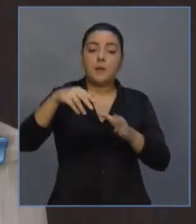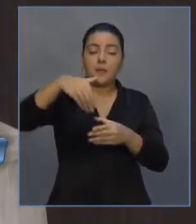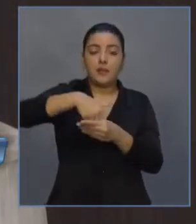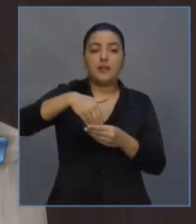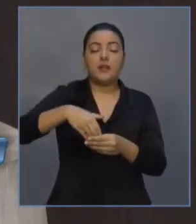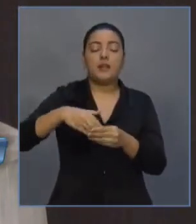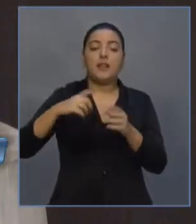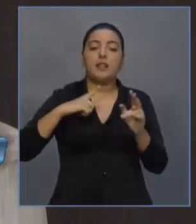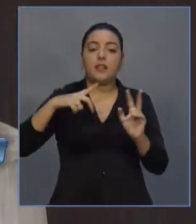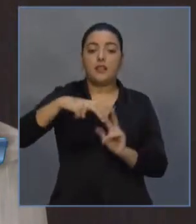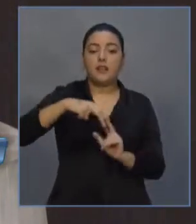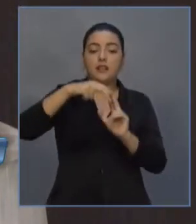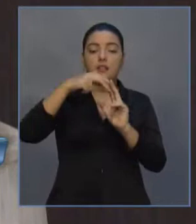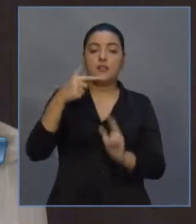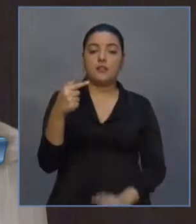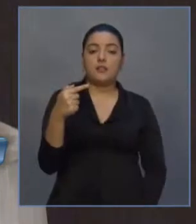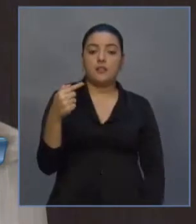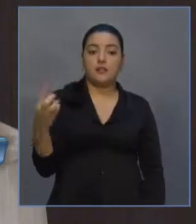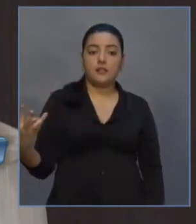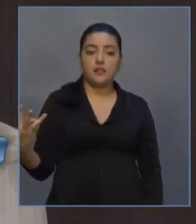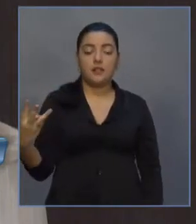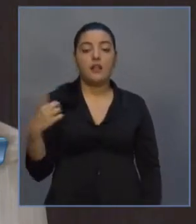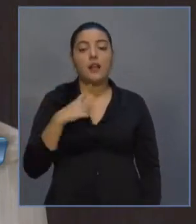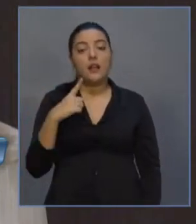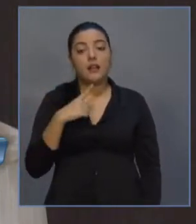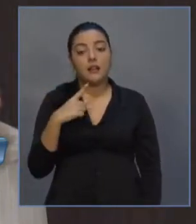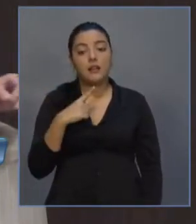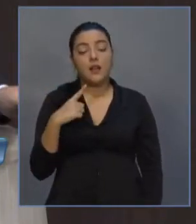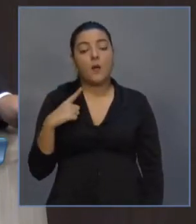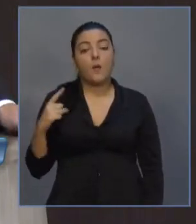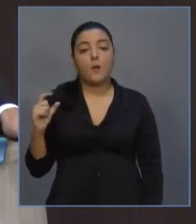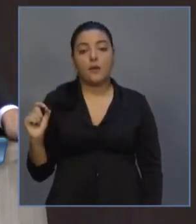no artigo 73, ela estabelece um conjunto